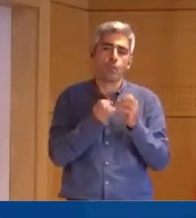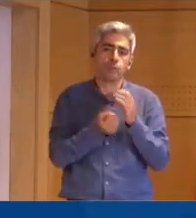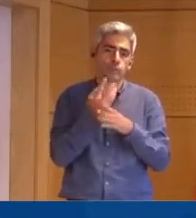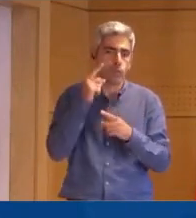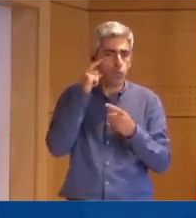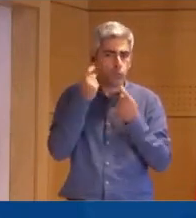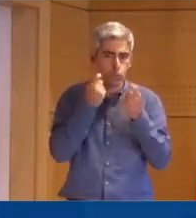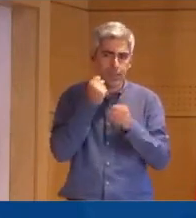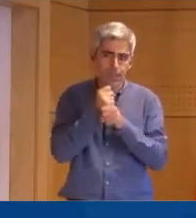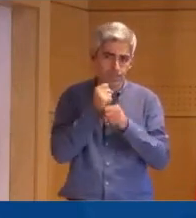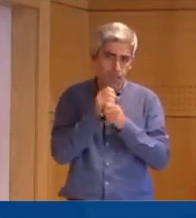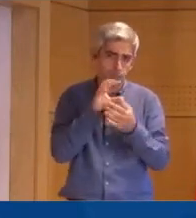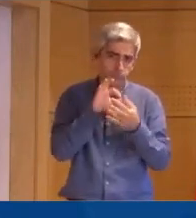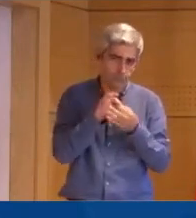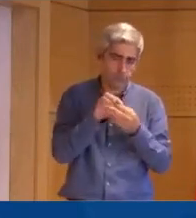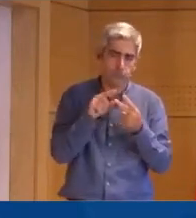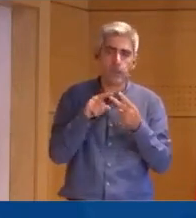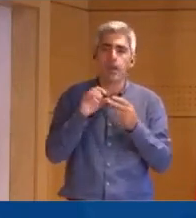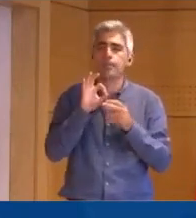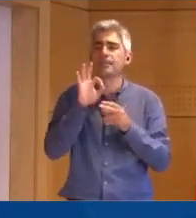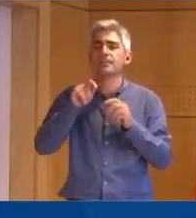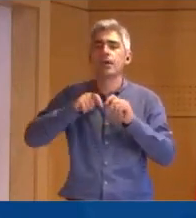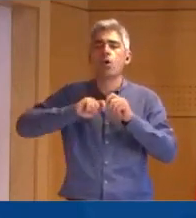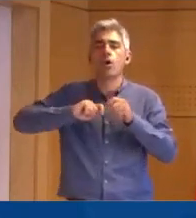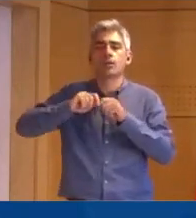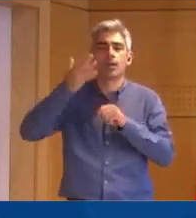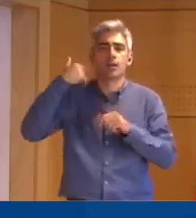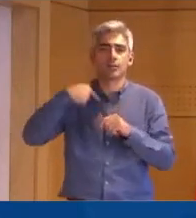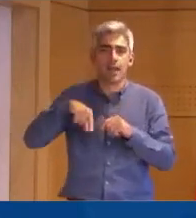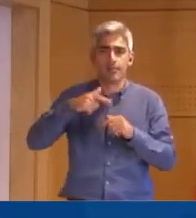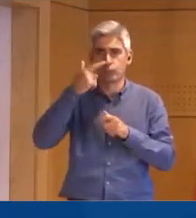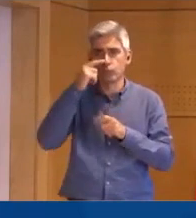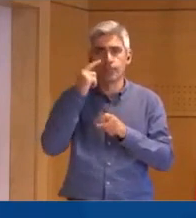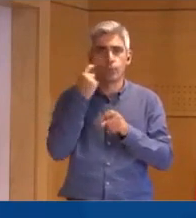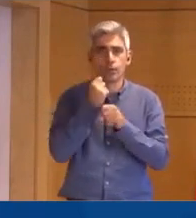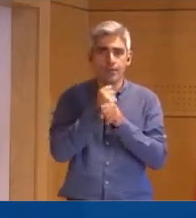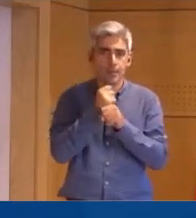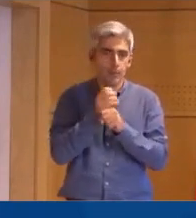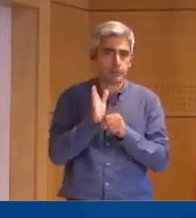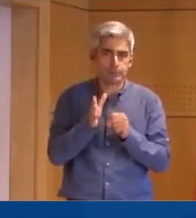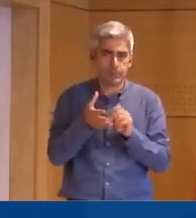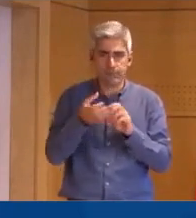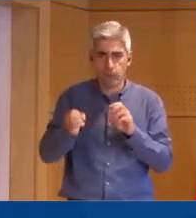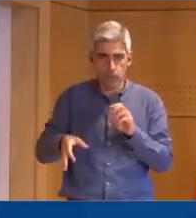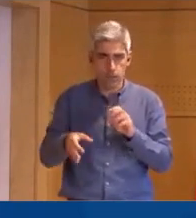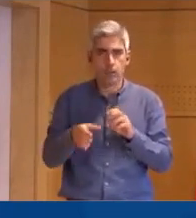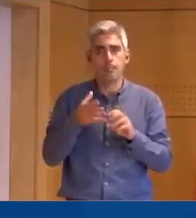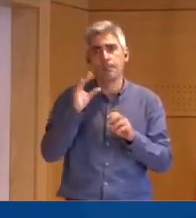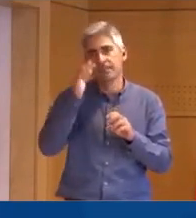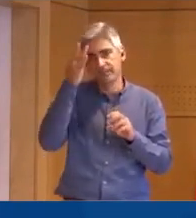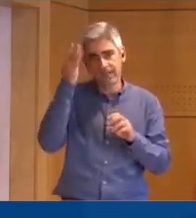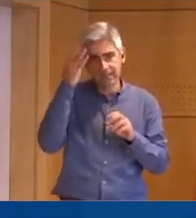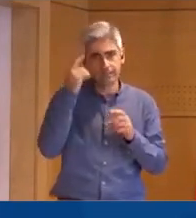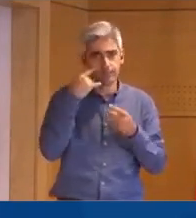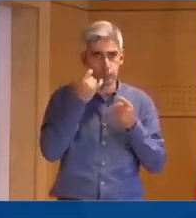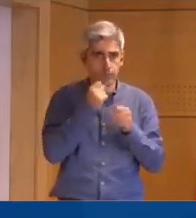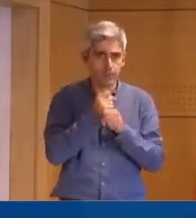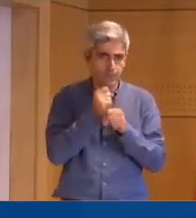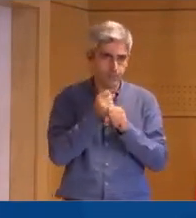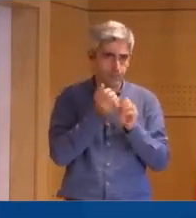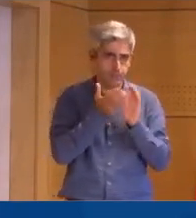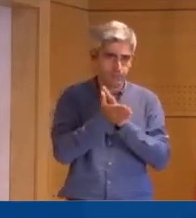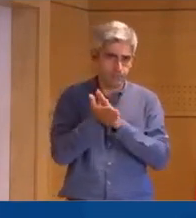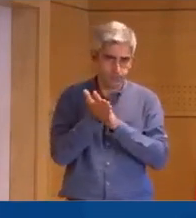trabalho. Eliminam-se as cotas para quem procura trabalho e, por isso, uma maior facilidade de procura